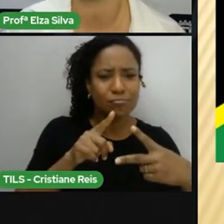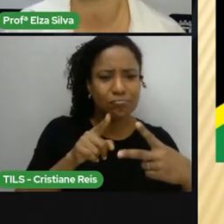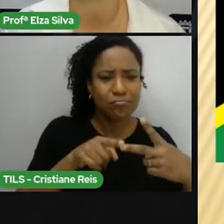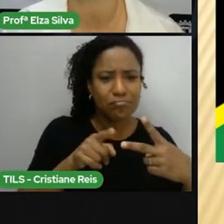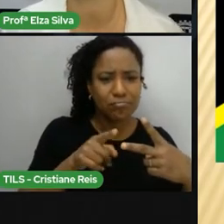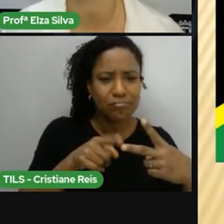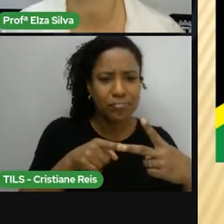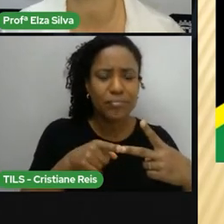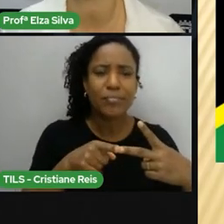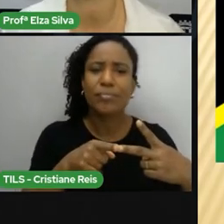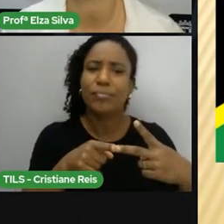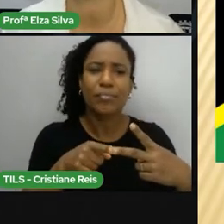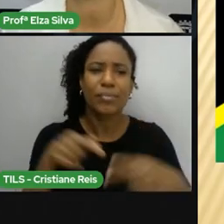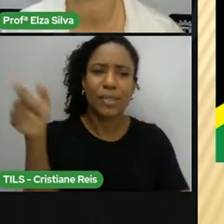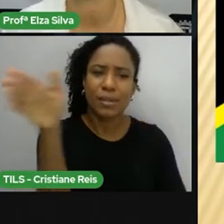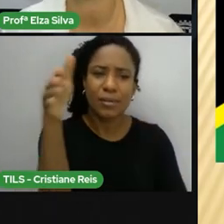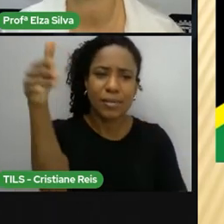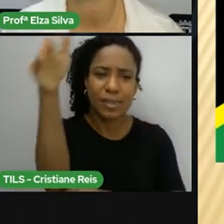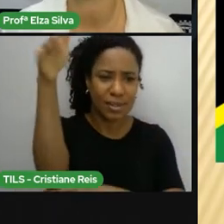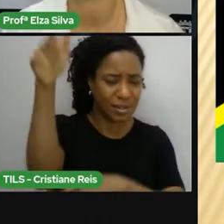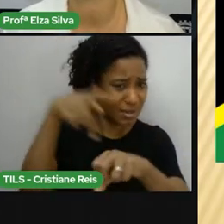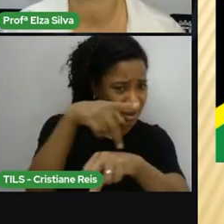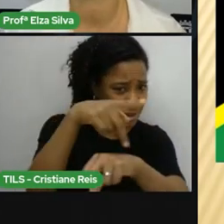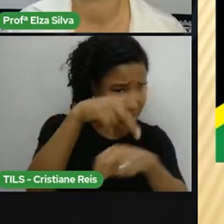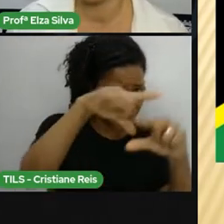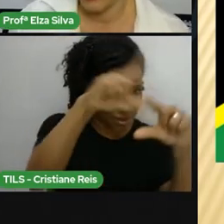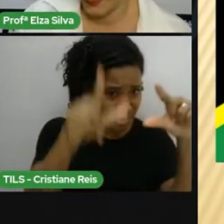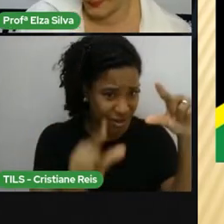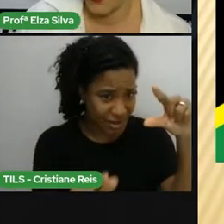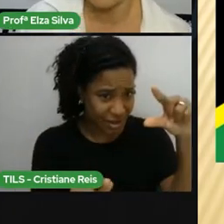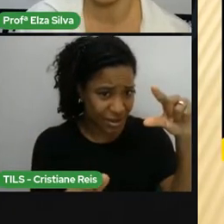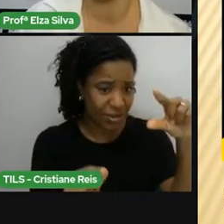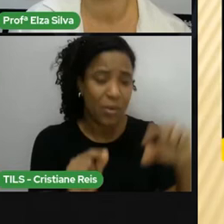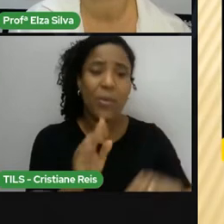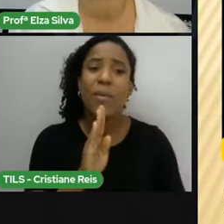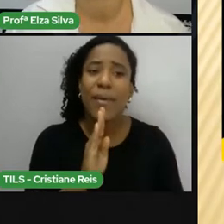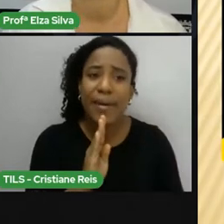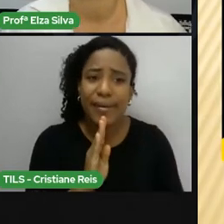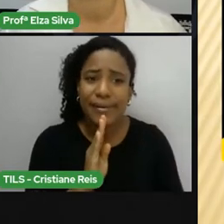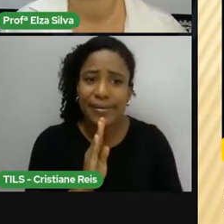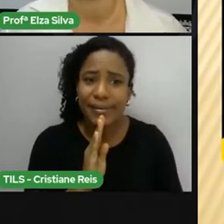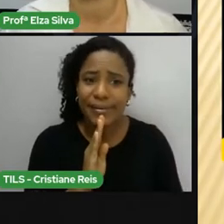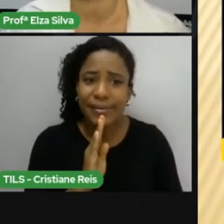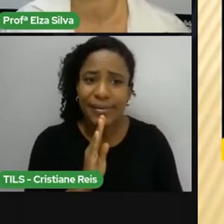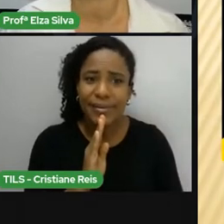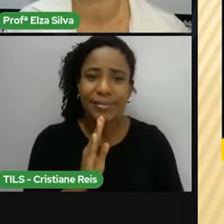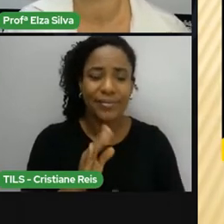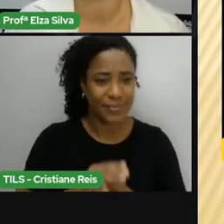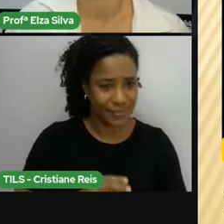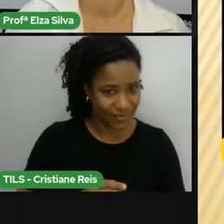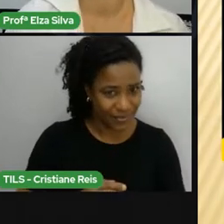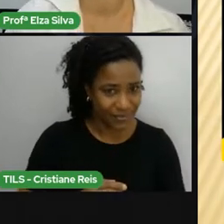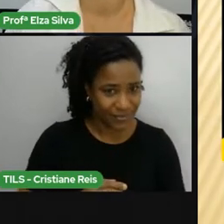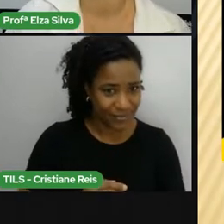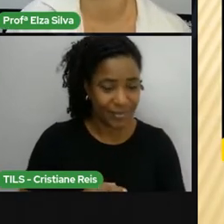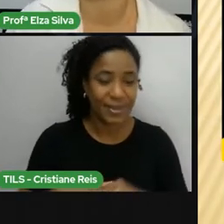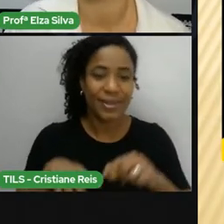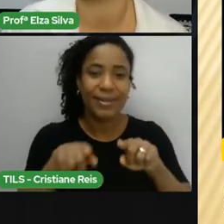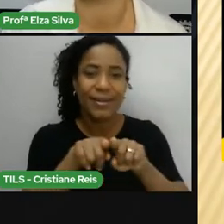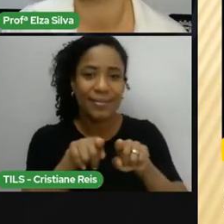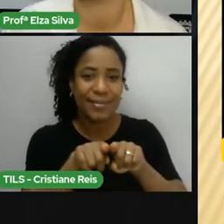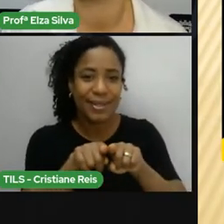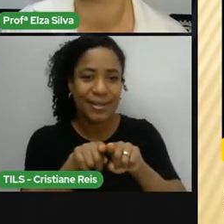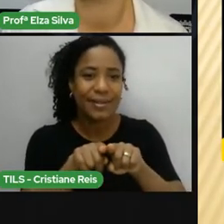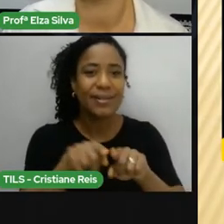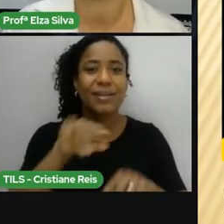Da África do Sul E a bandeira? Jamaica